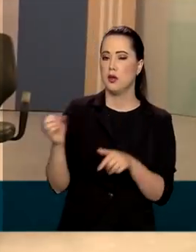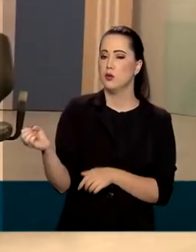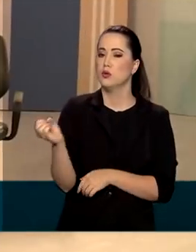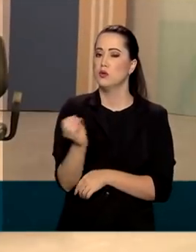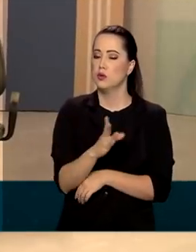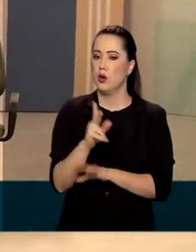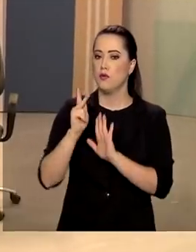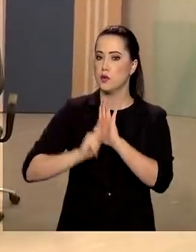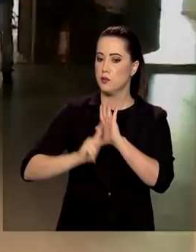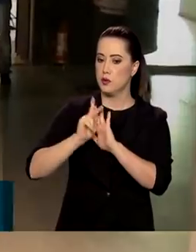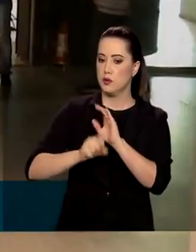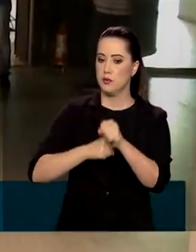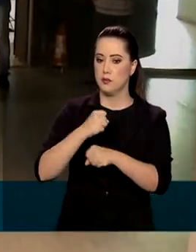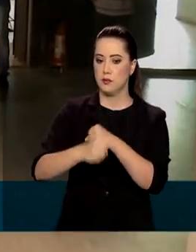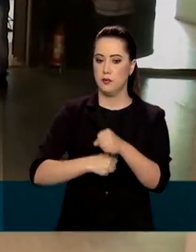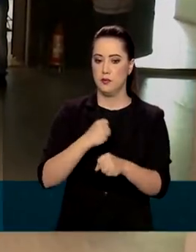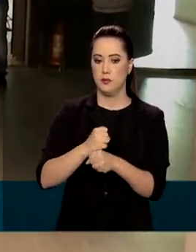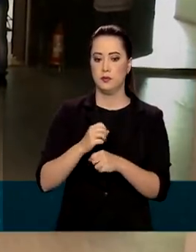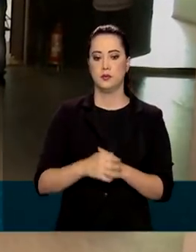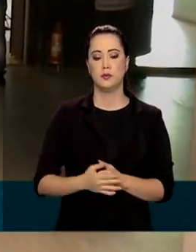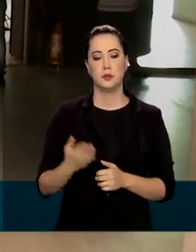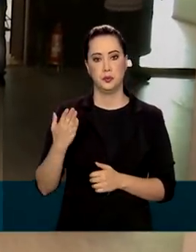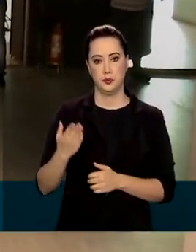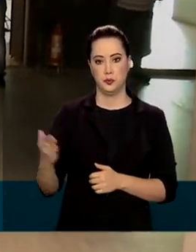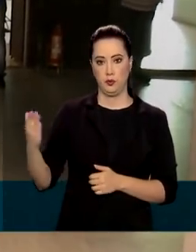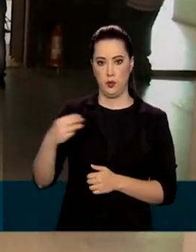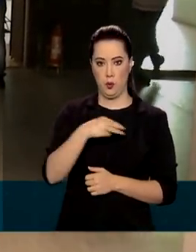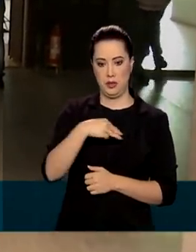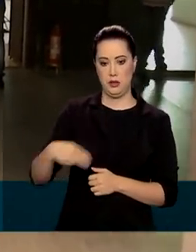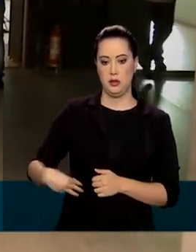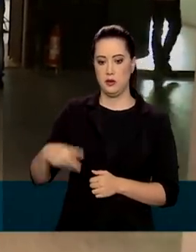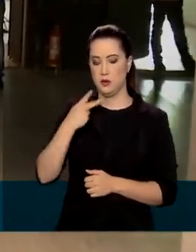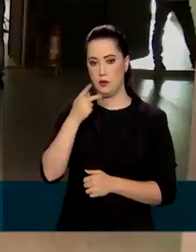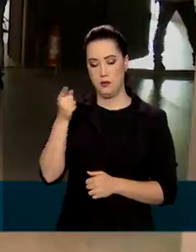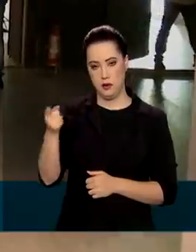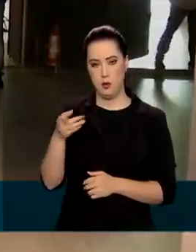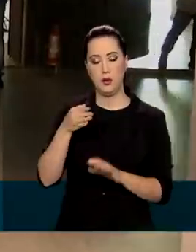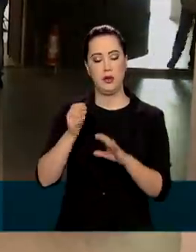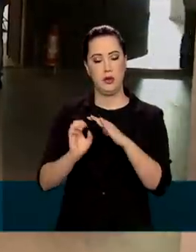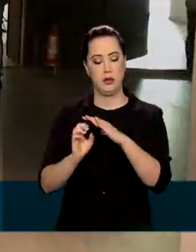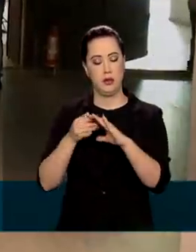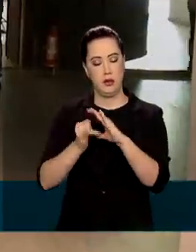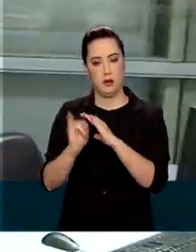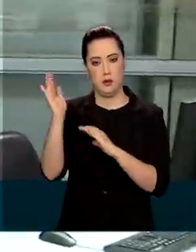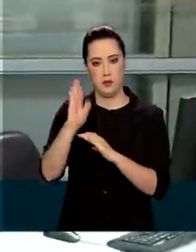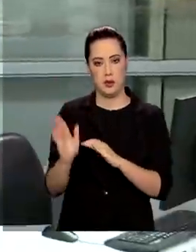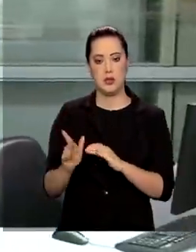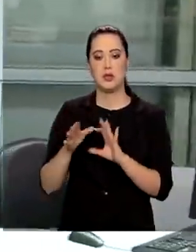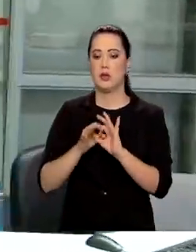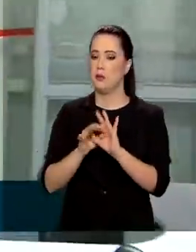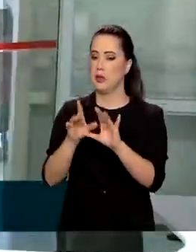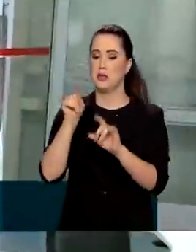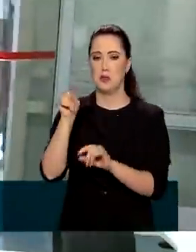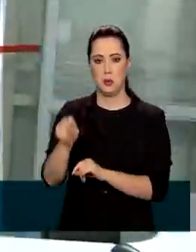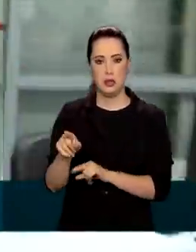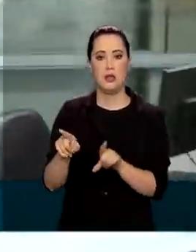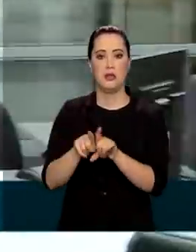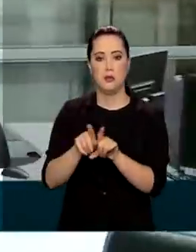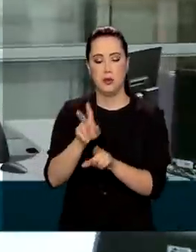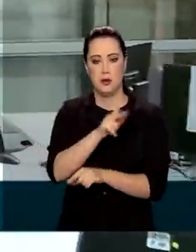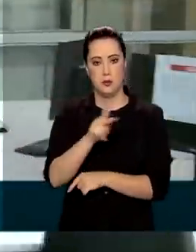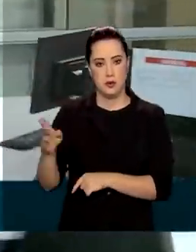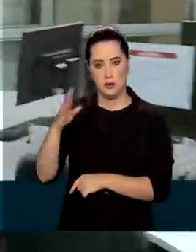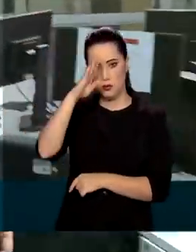programas a partir do ano que vem. Fábio Faria disse que a estatal tem carta branca dele e do presidente Jair Bolsonaro